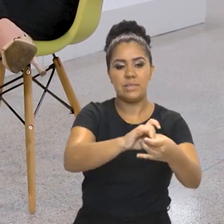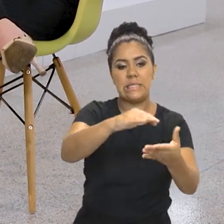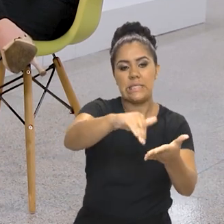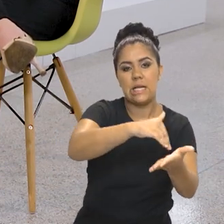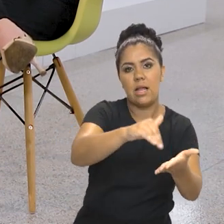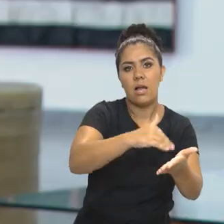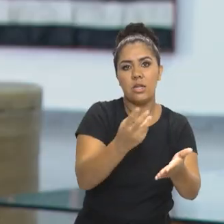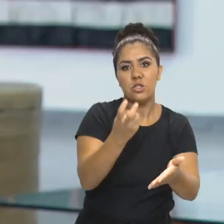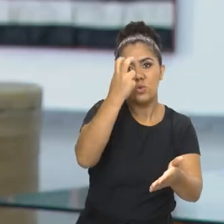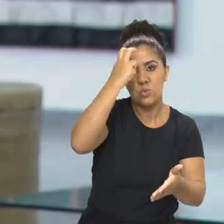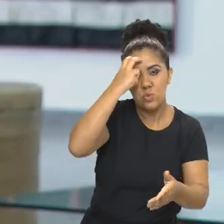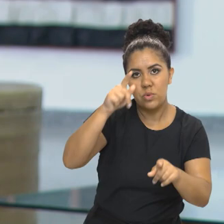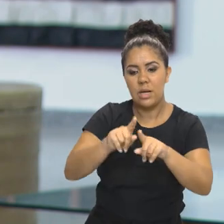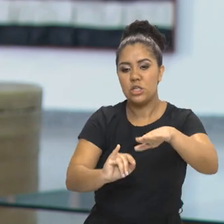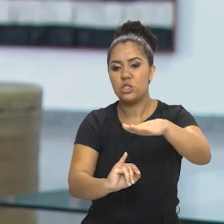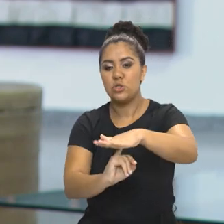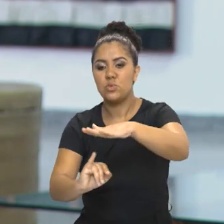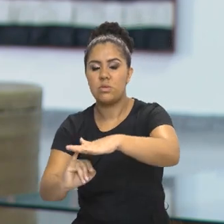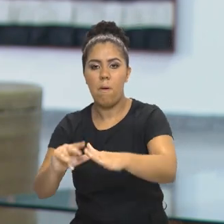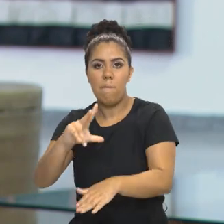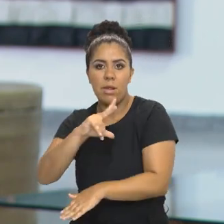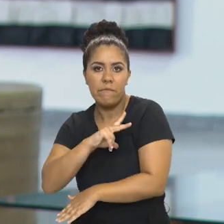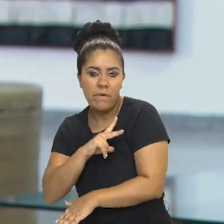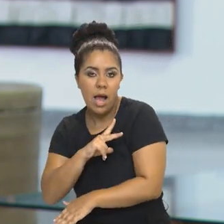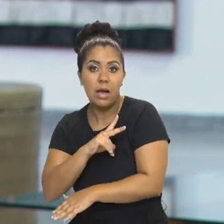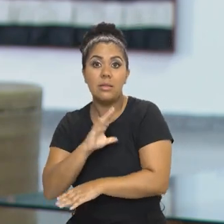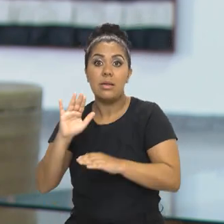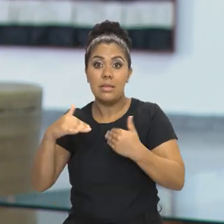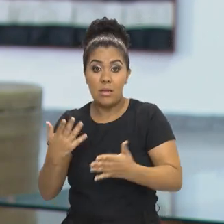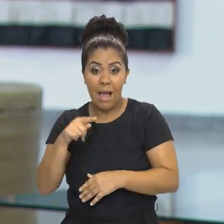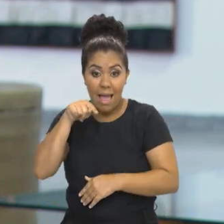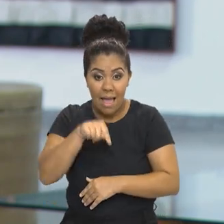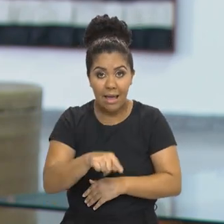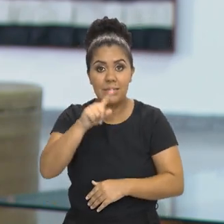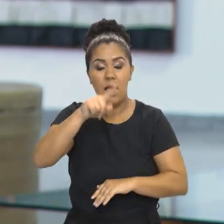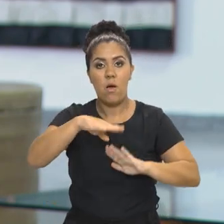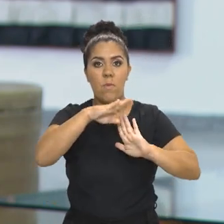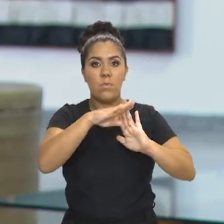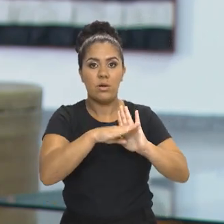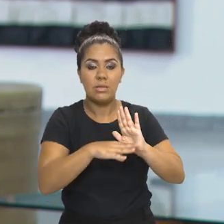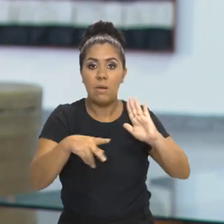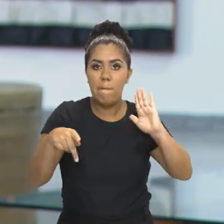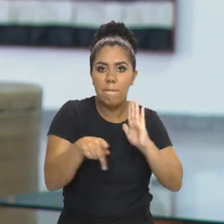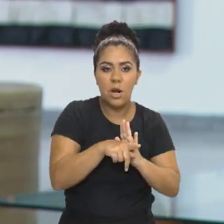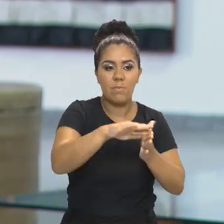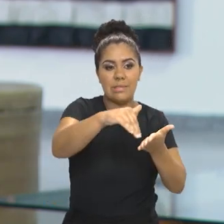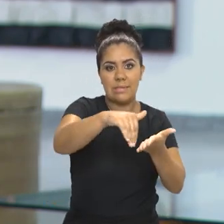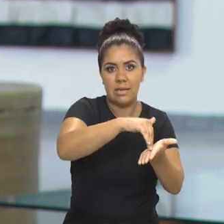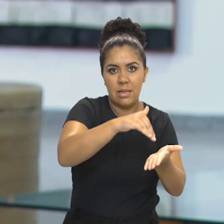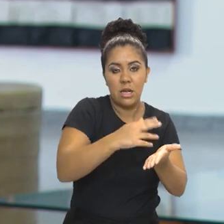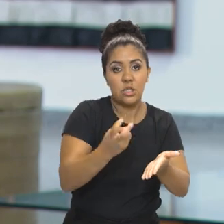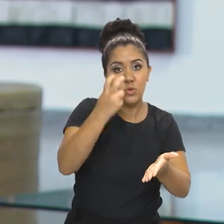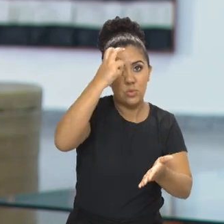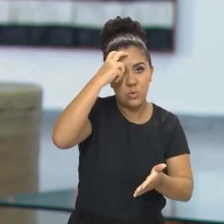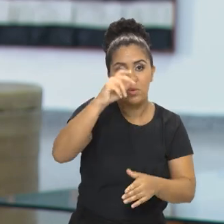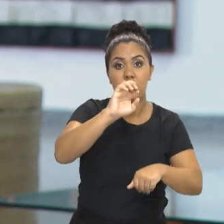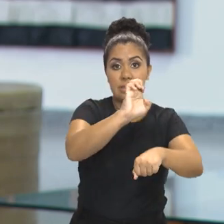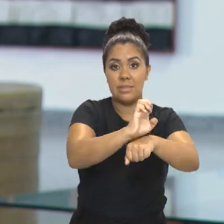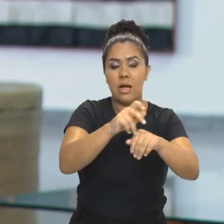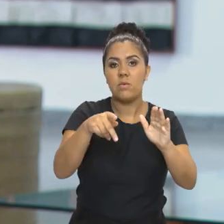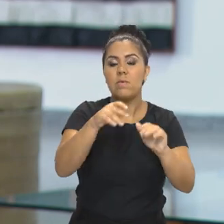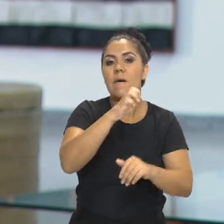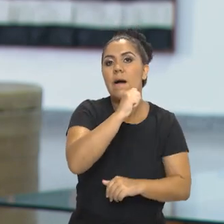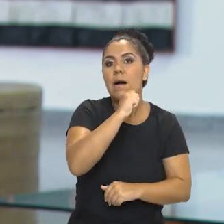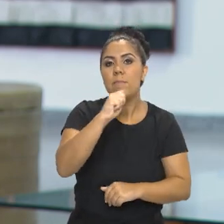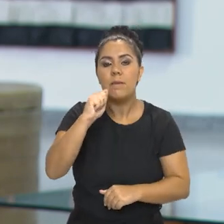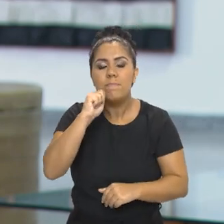de cultura, de instituições privadas. Então, essa era uma programação que a Secretaria de Cultura do Estado do Amapá já estava